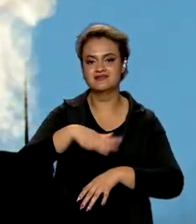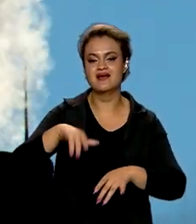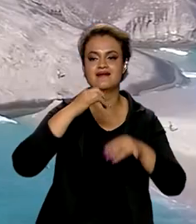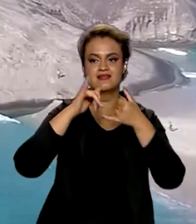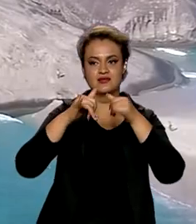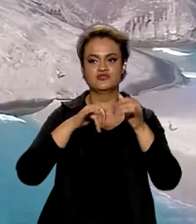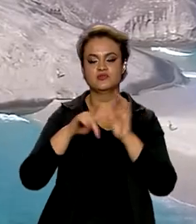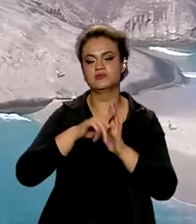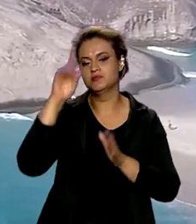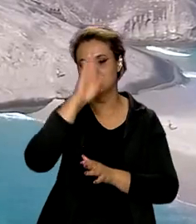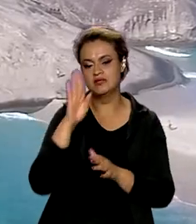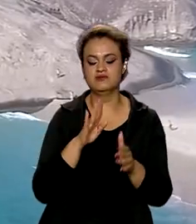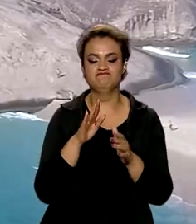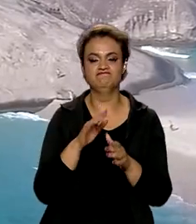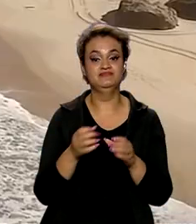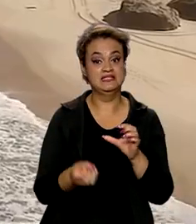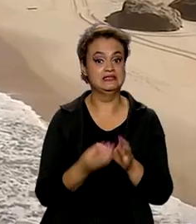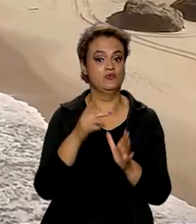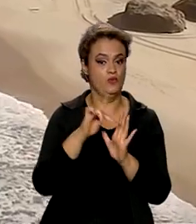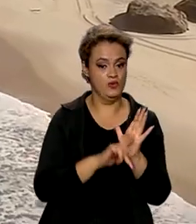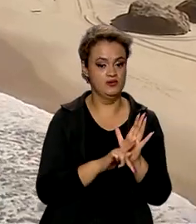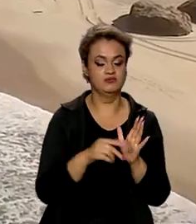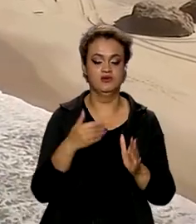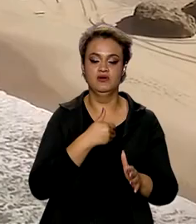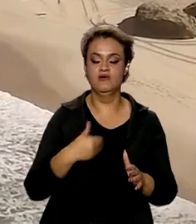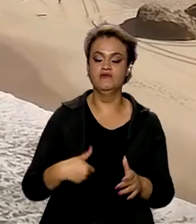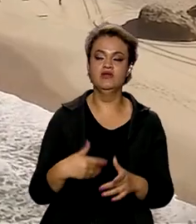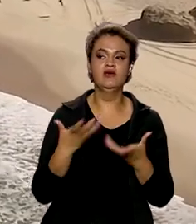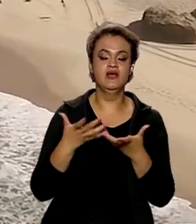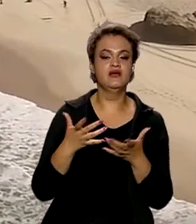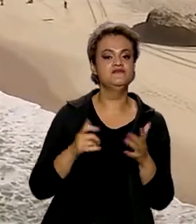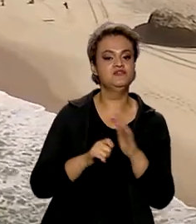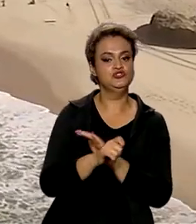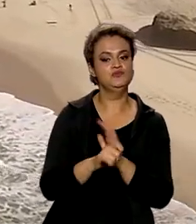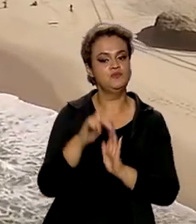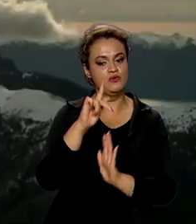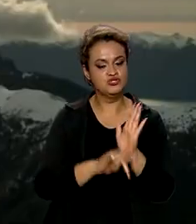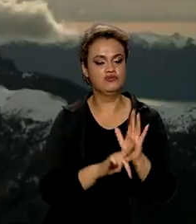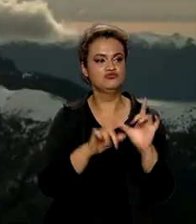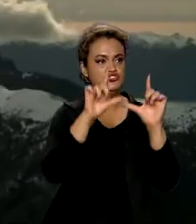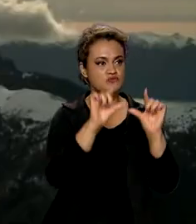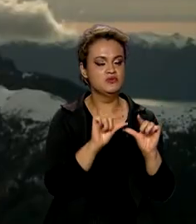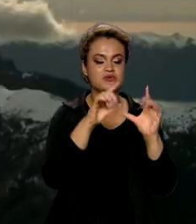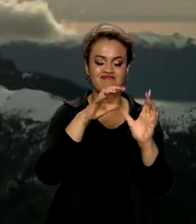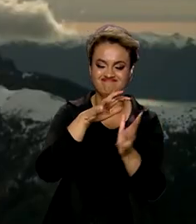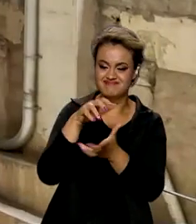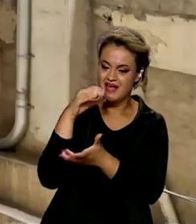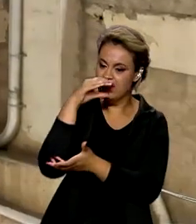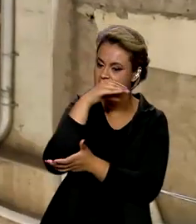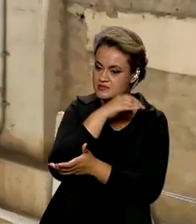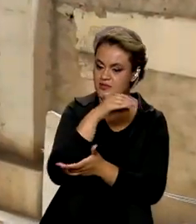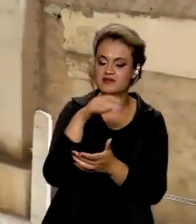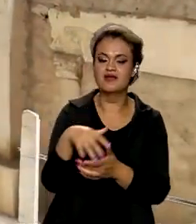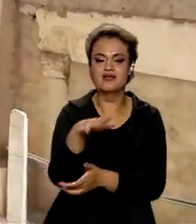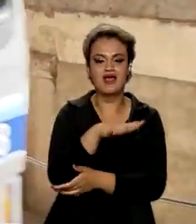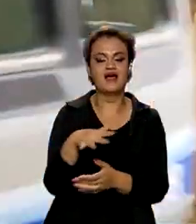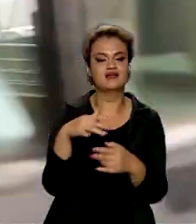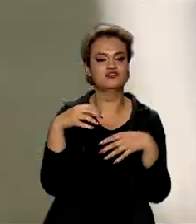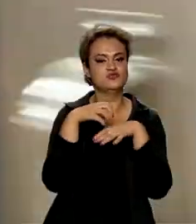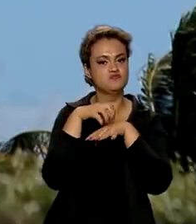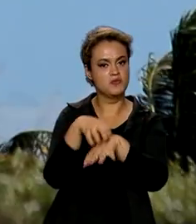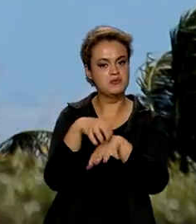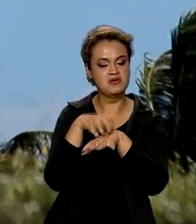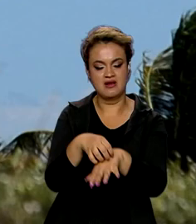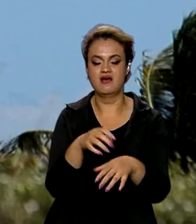Brasil. Ao relançar o programa, o governo espera financiar projetos de diminuição do aquecimento global nas áreas de mobilidade